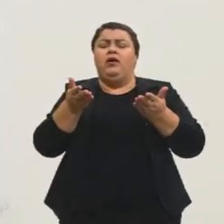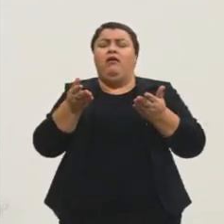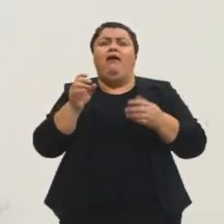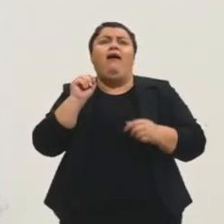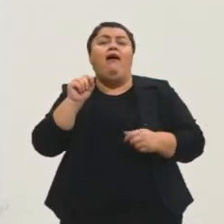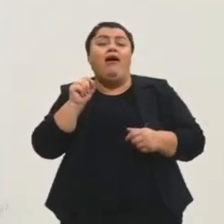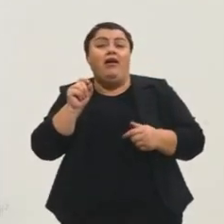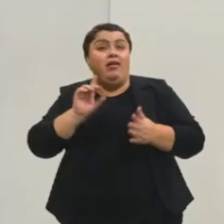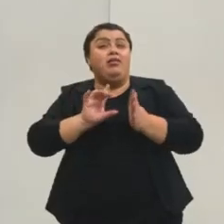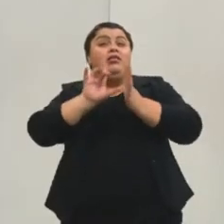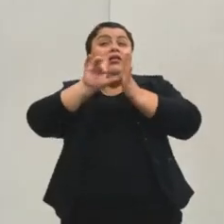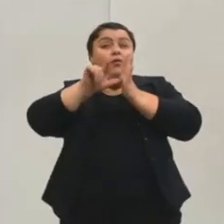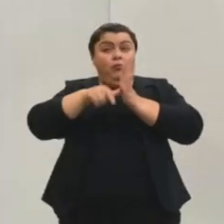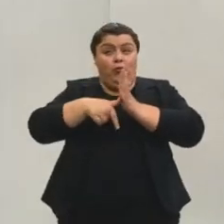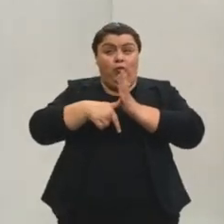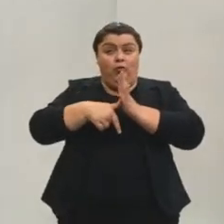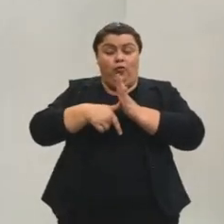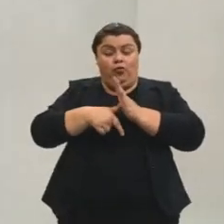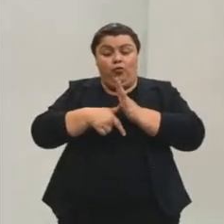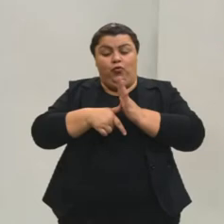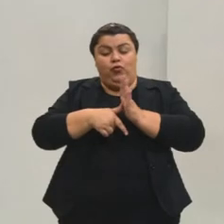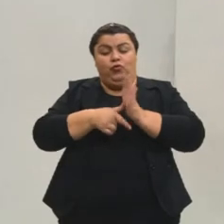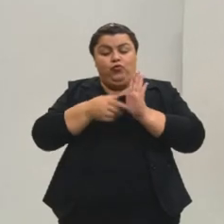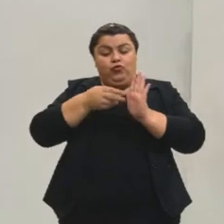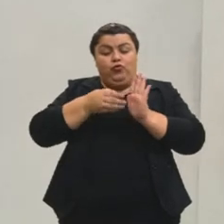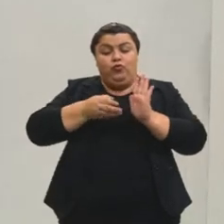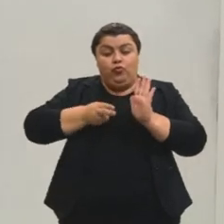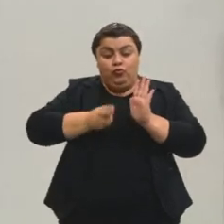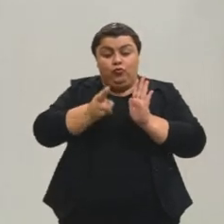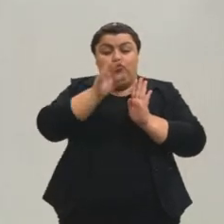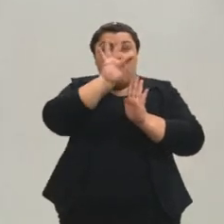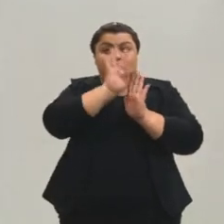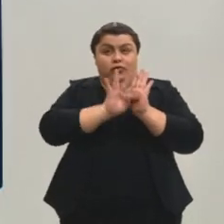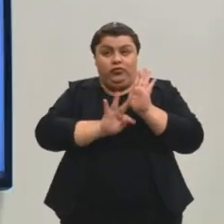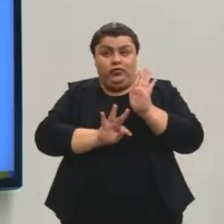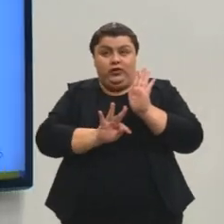cara, logo depois, no decorrer do texto, eu vou ter isso aqui, ó.